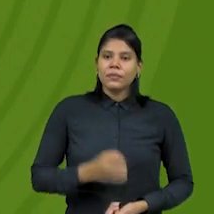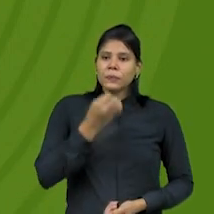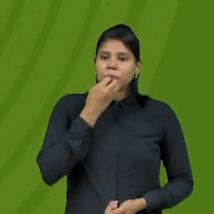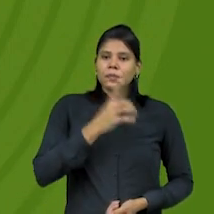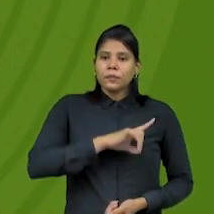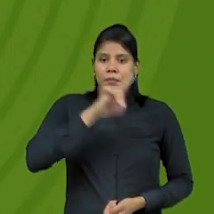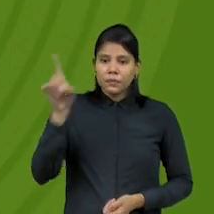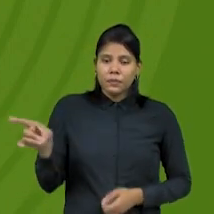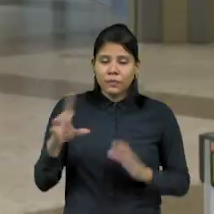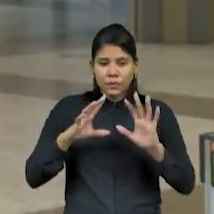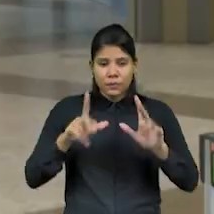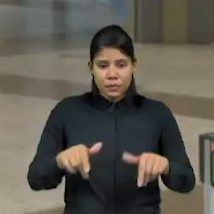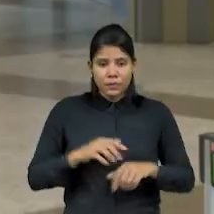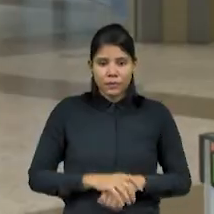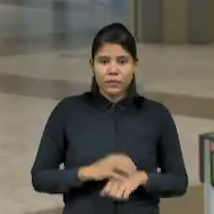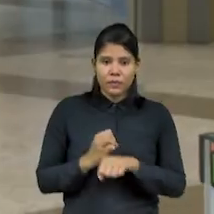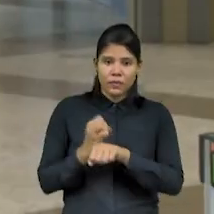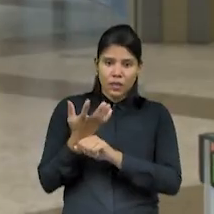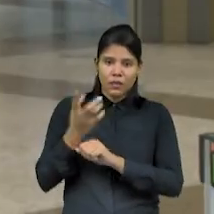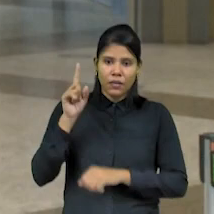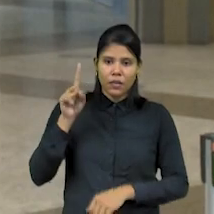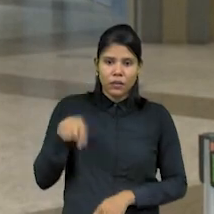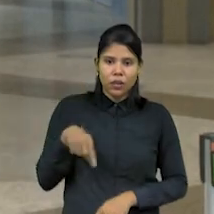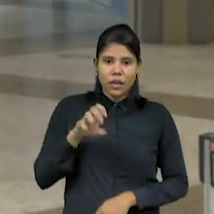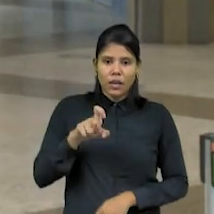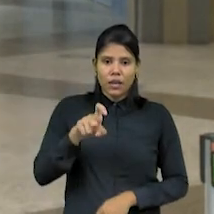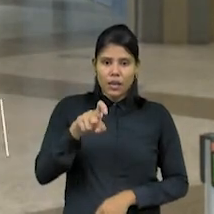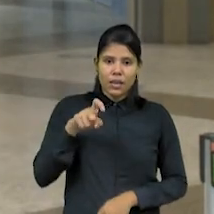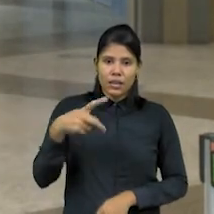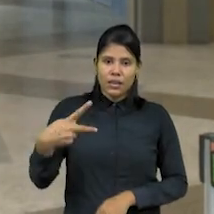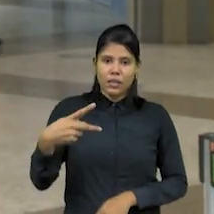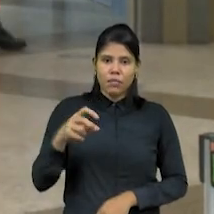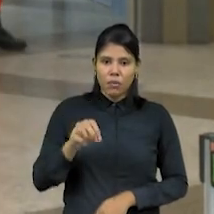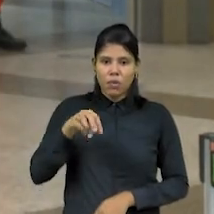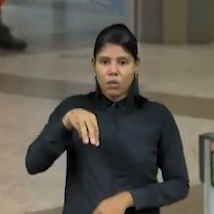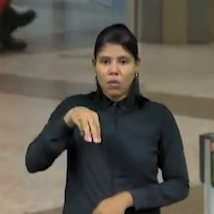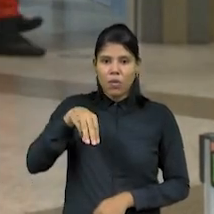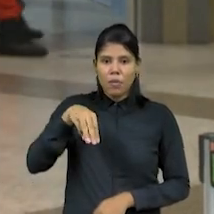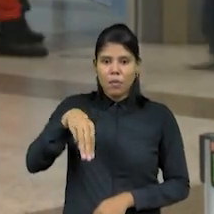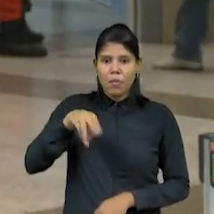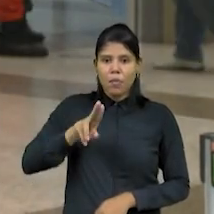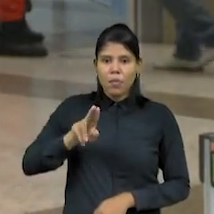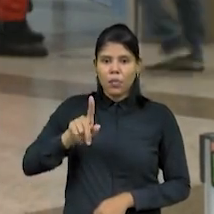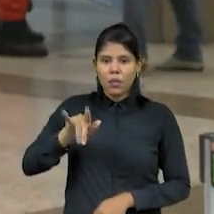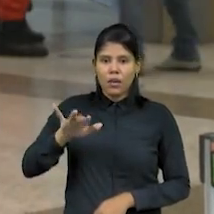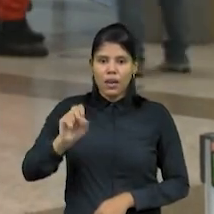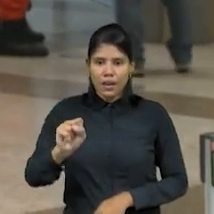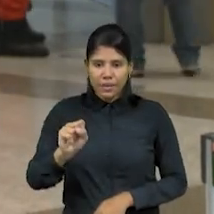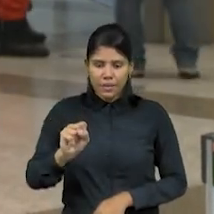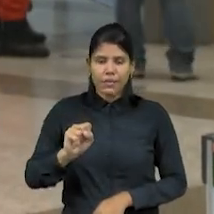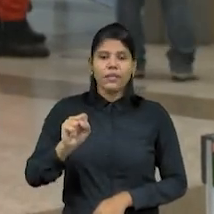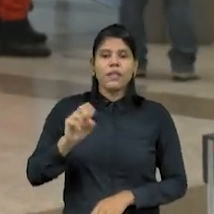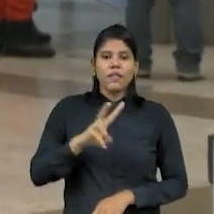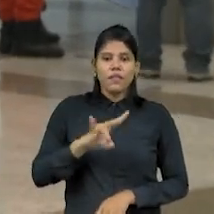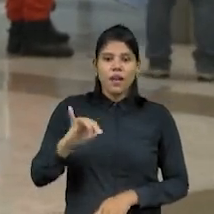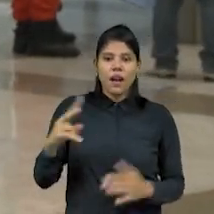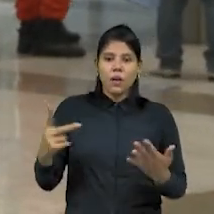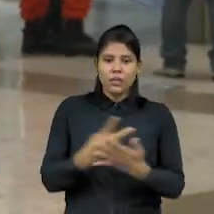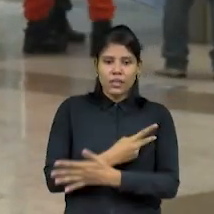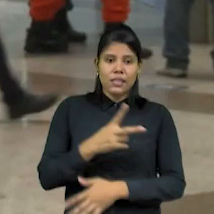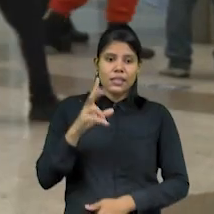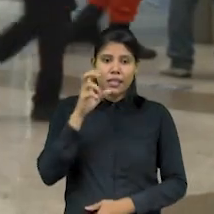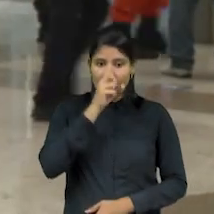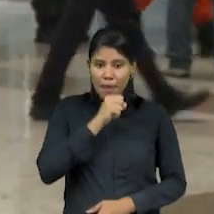todos. O evento é o Expo Mulheres Empreendedoras, que vai acontecer neste sábado, agora, dia 26, domingo,